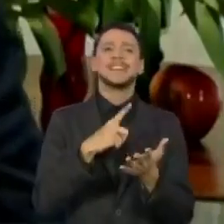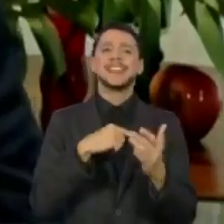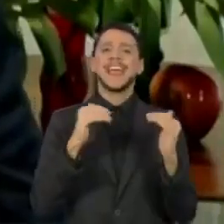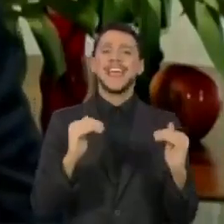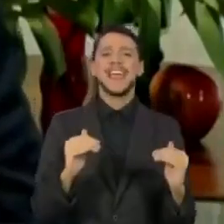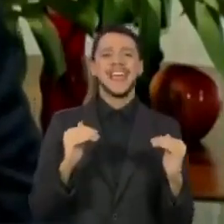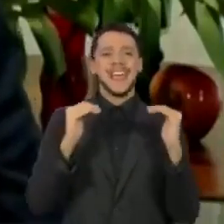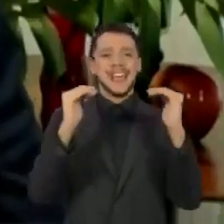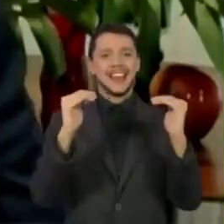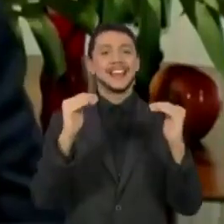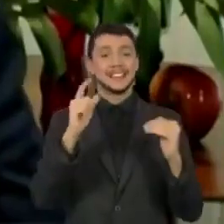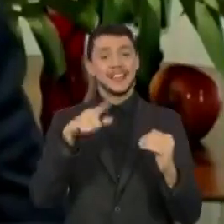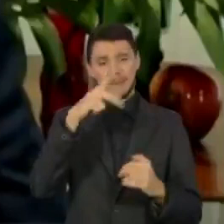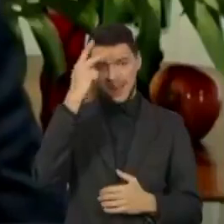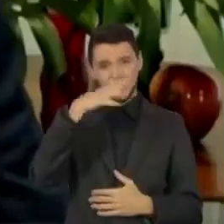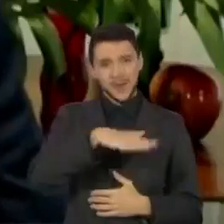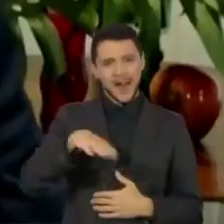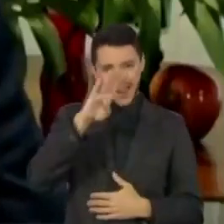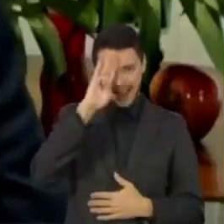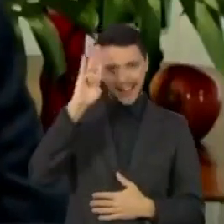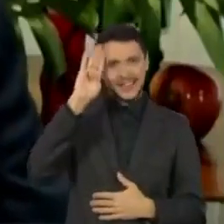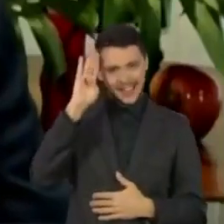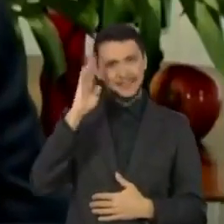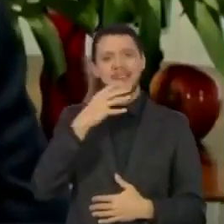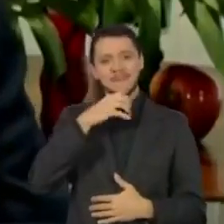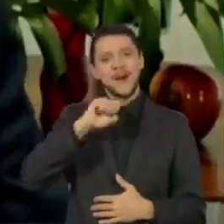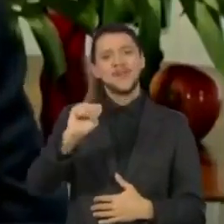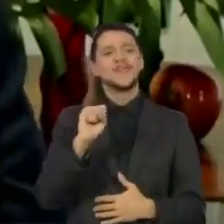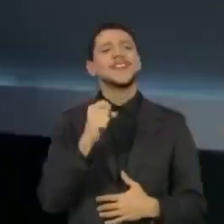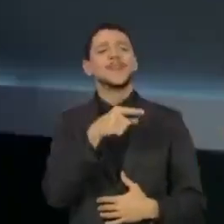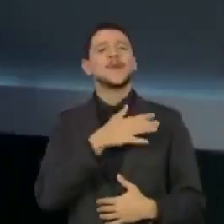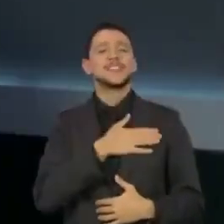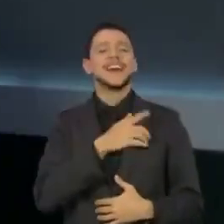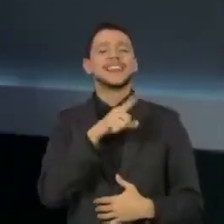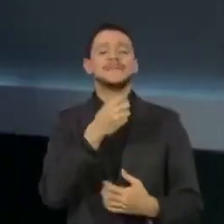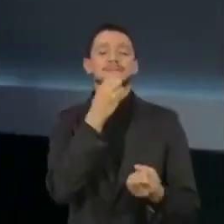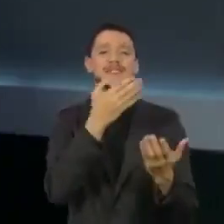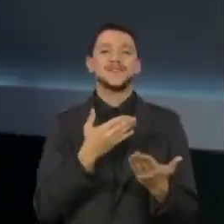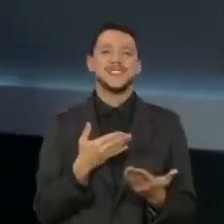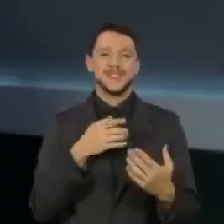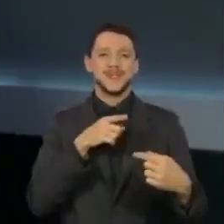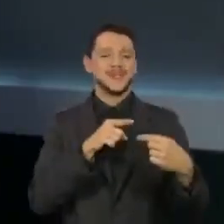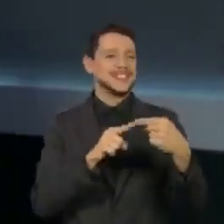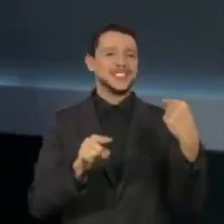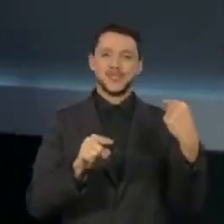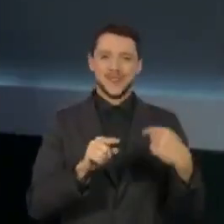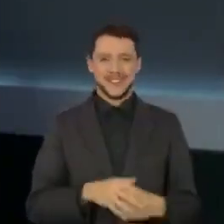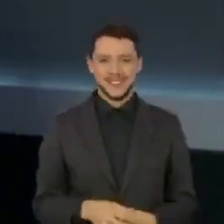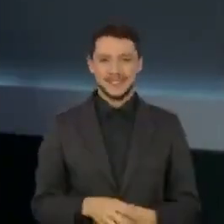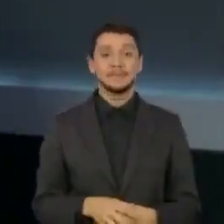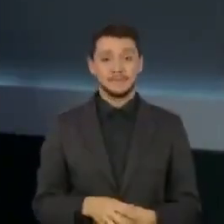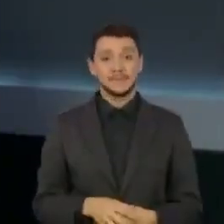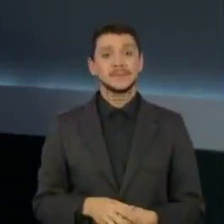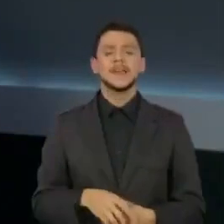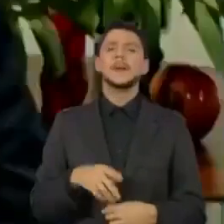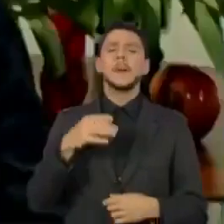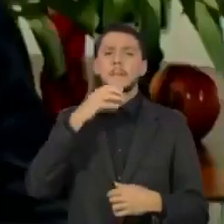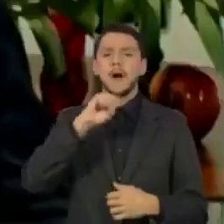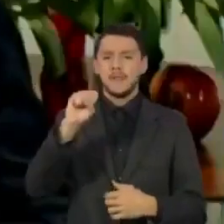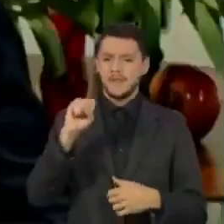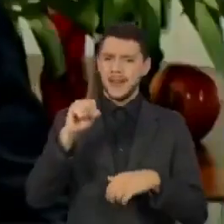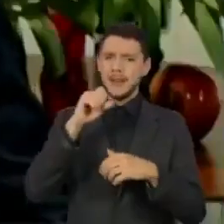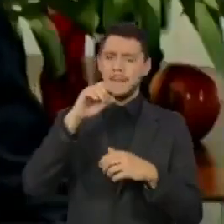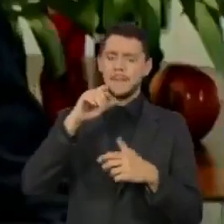gente que, no mundo acadêmico, como Paulo Freire gostaria, é sempre bem-vindo. O que Paulo Freire tem a dizer para o Brasil e para o mundo de hoje?